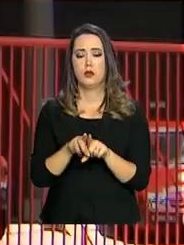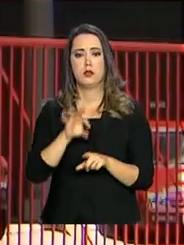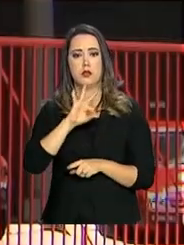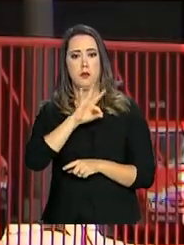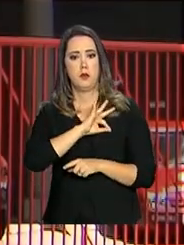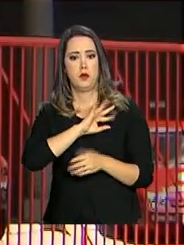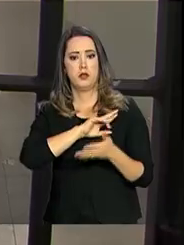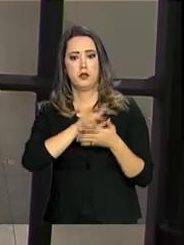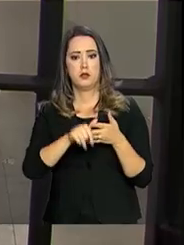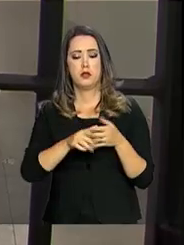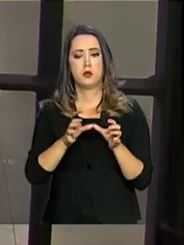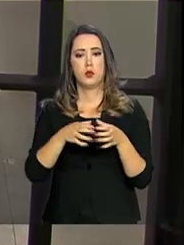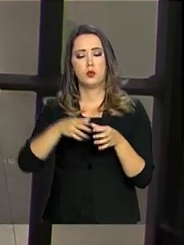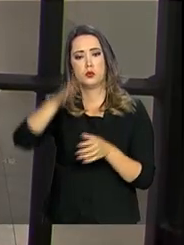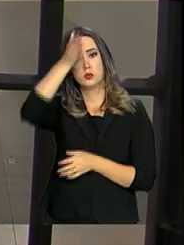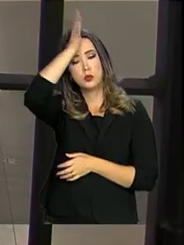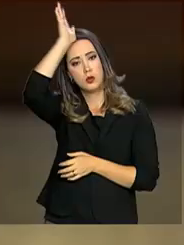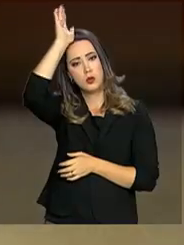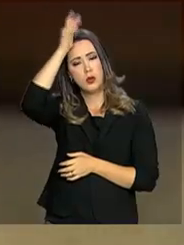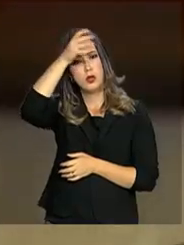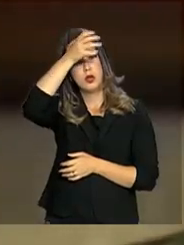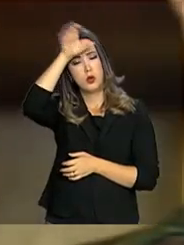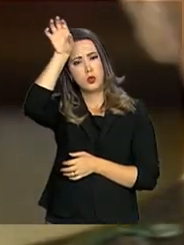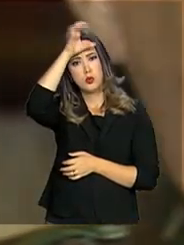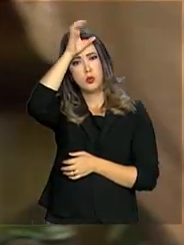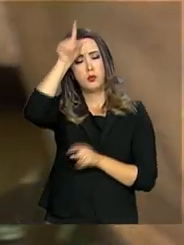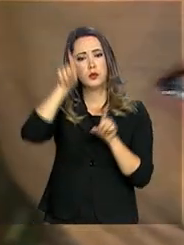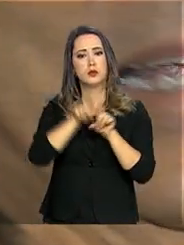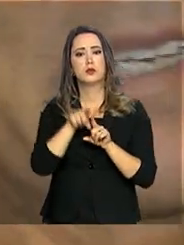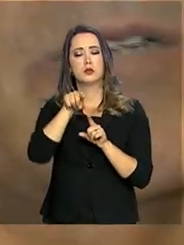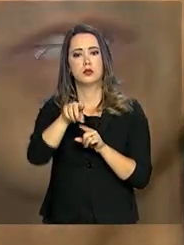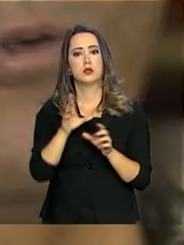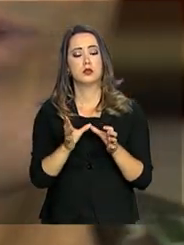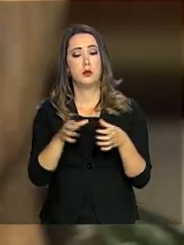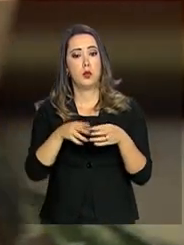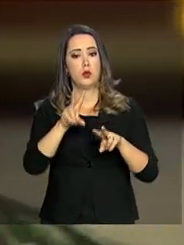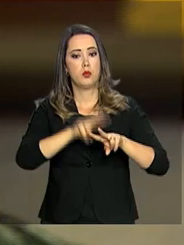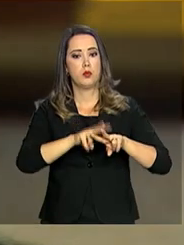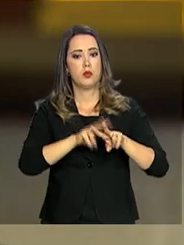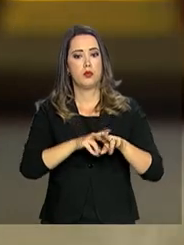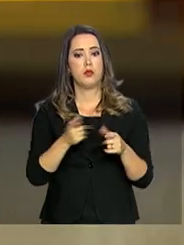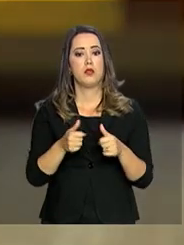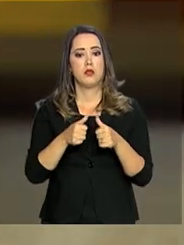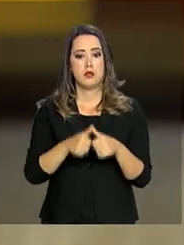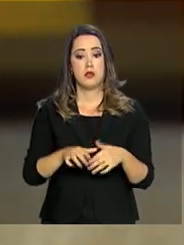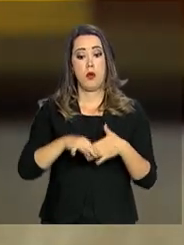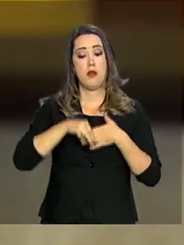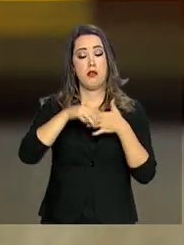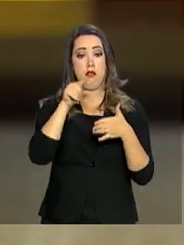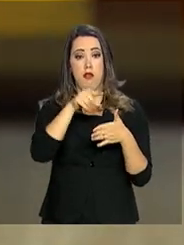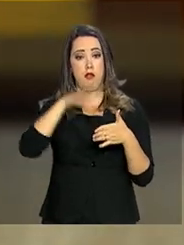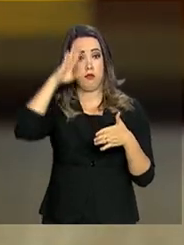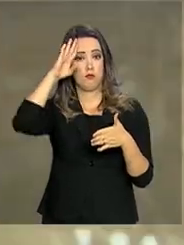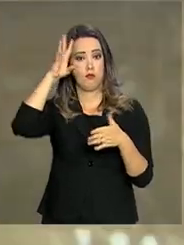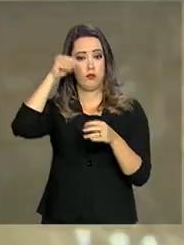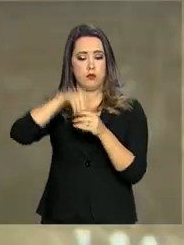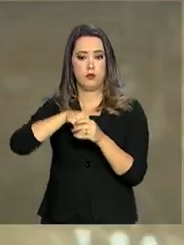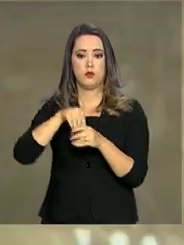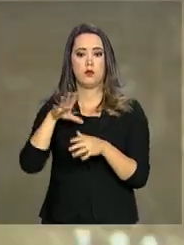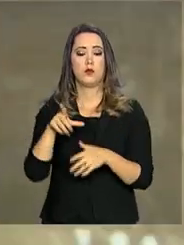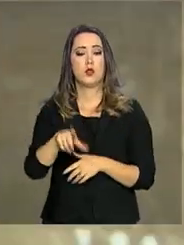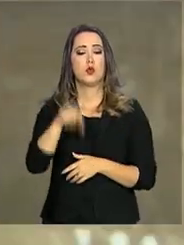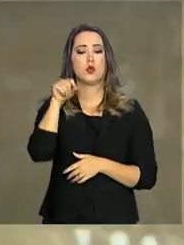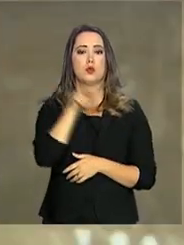Corpo de Bombeiros e o Sistema Penitenciário, vão ficar sob o comando do interventor, nomeado pelo presidente da República. Com